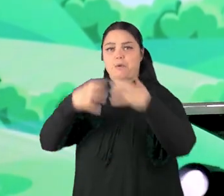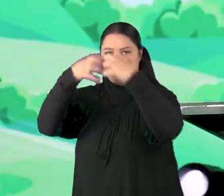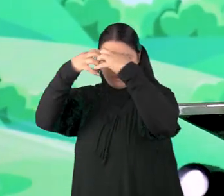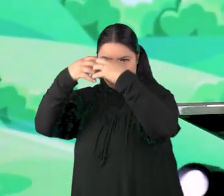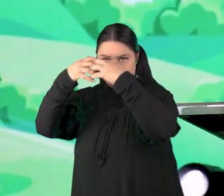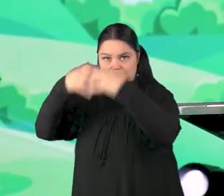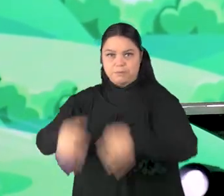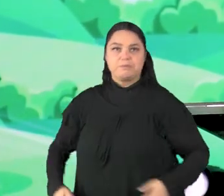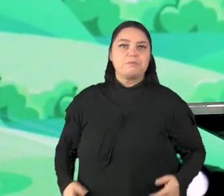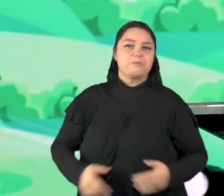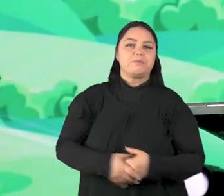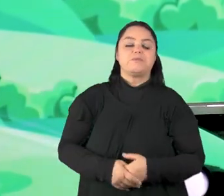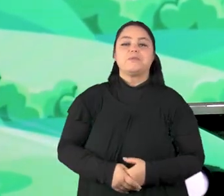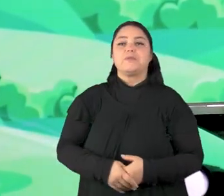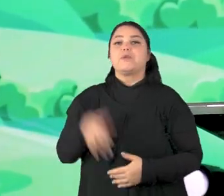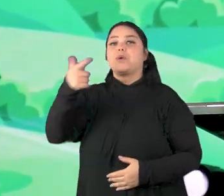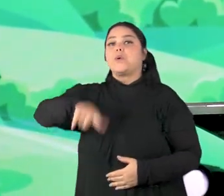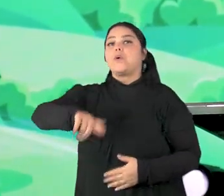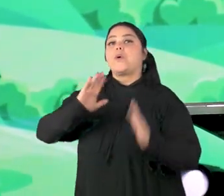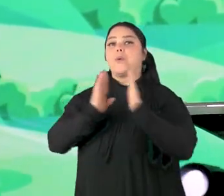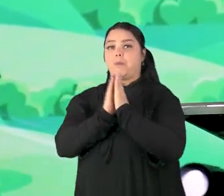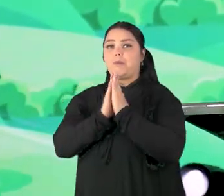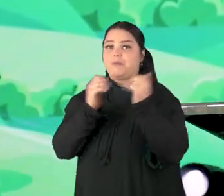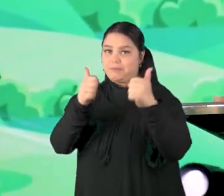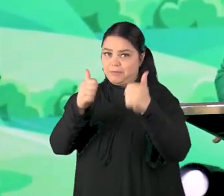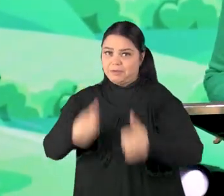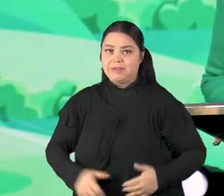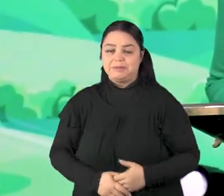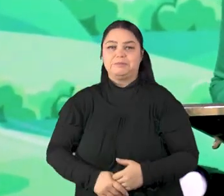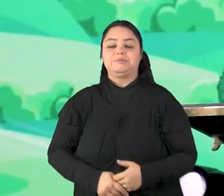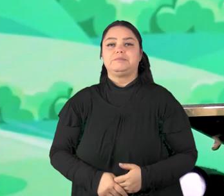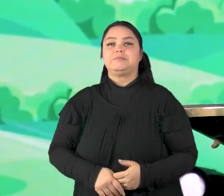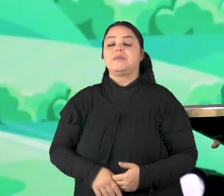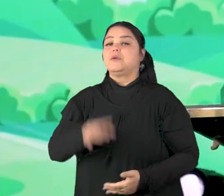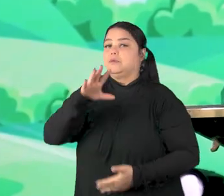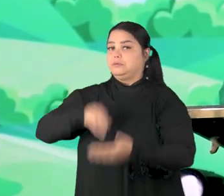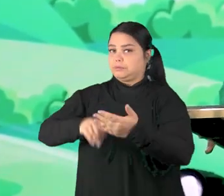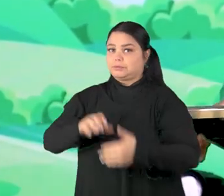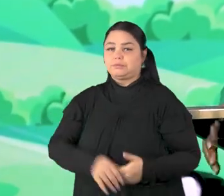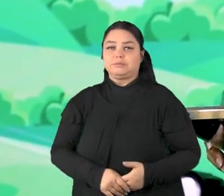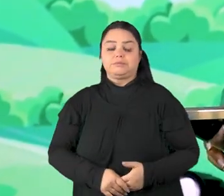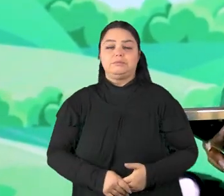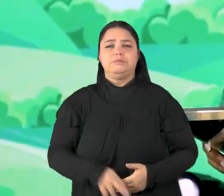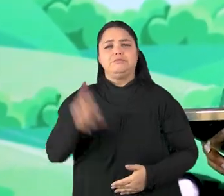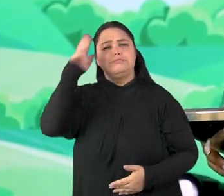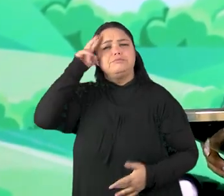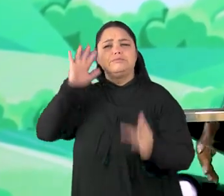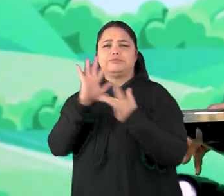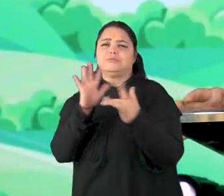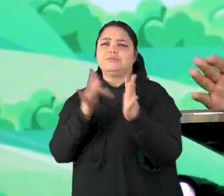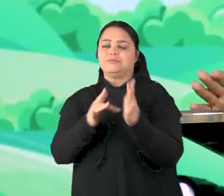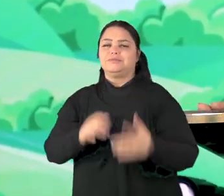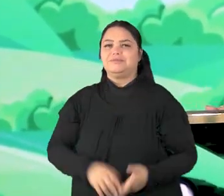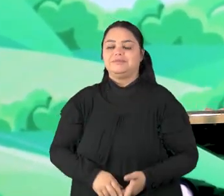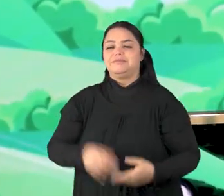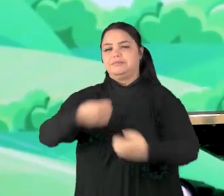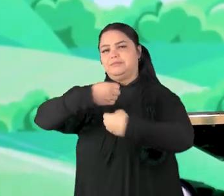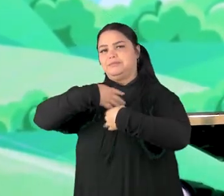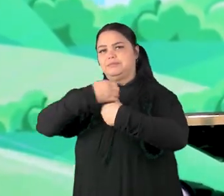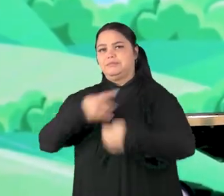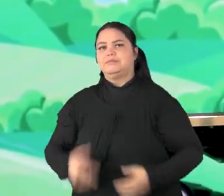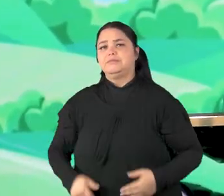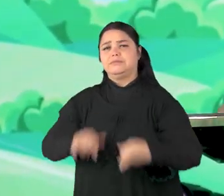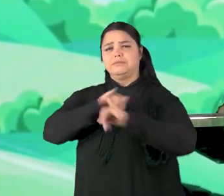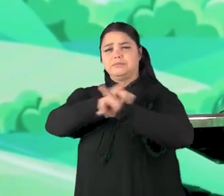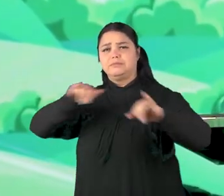os nossos olhos então e repete comigo essa oração, tá bom? Vamos lá. Senhor Jesus, me ensina a